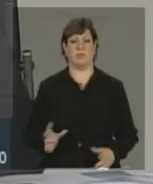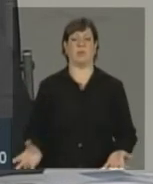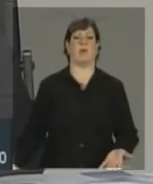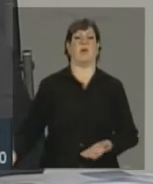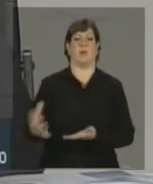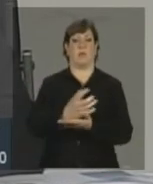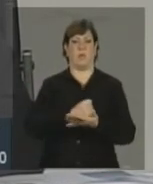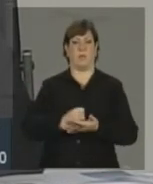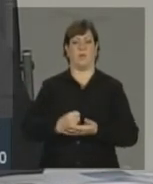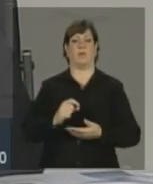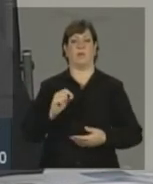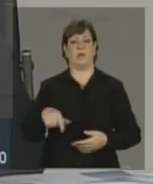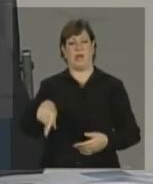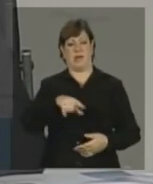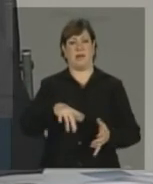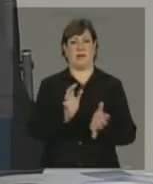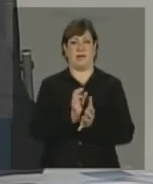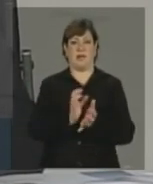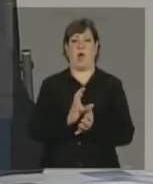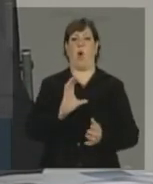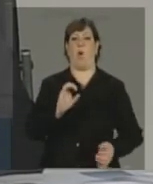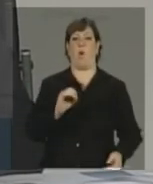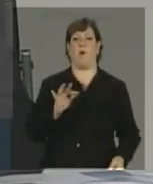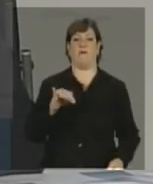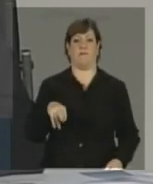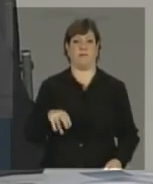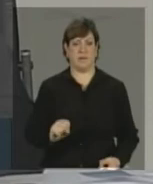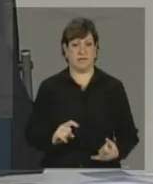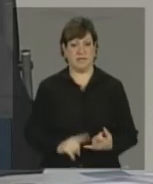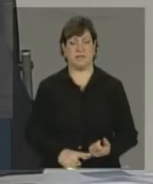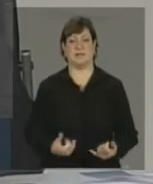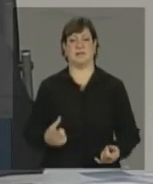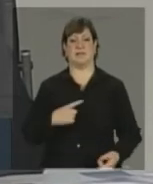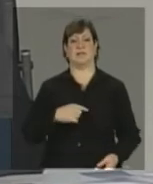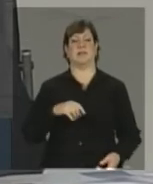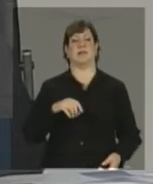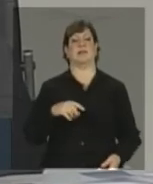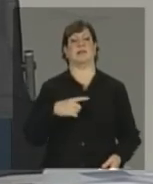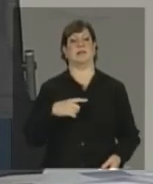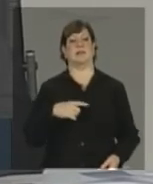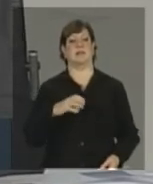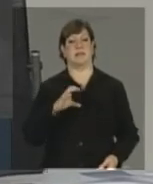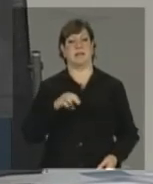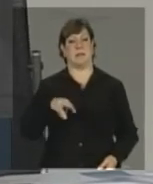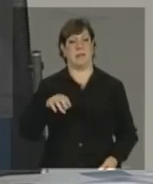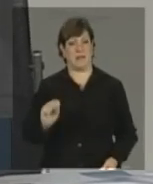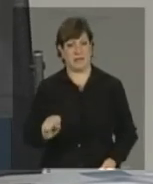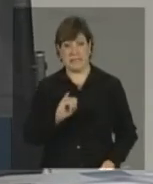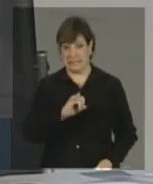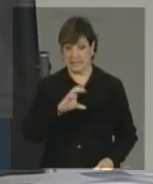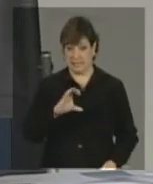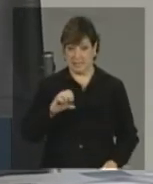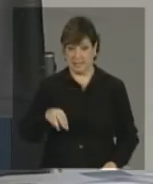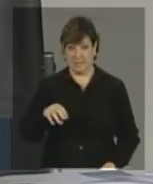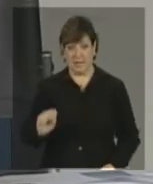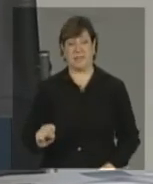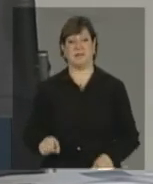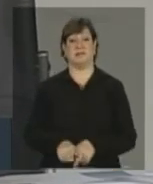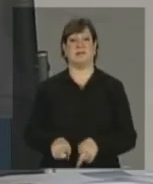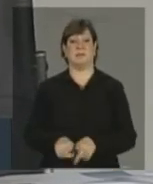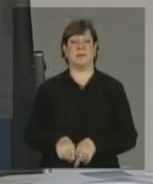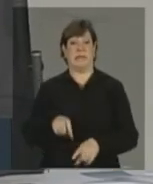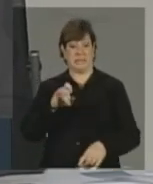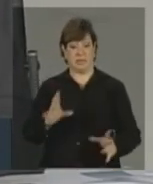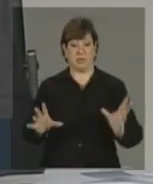arrecadação daquele setor da COFINS, daquele setor do ICMS e se você somar os efeitos vai ver que a maior